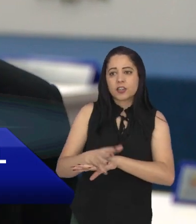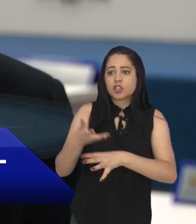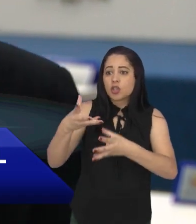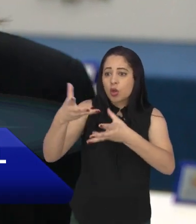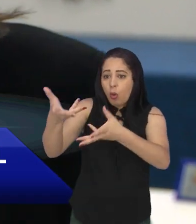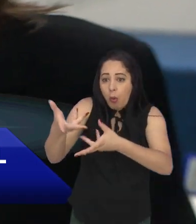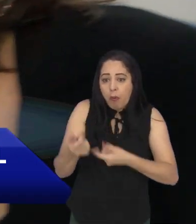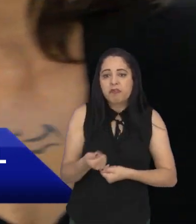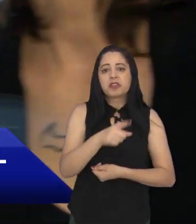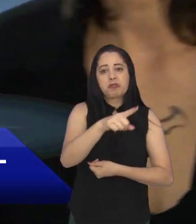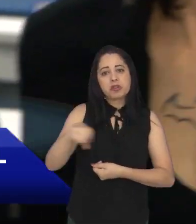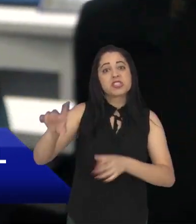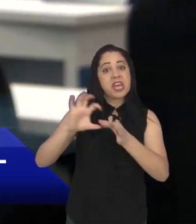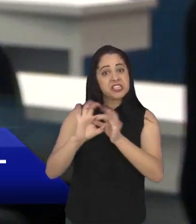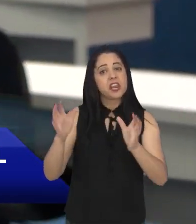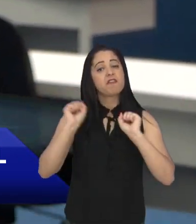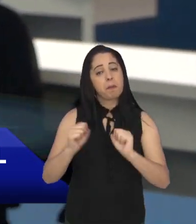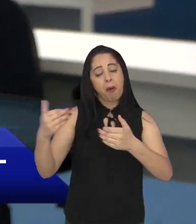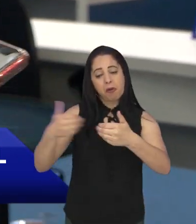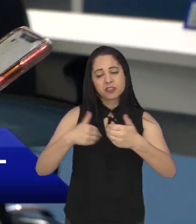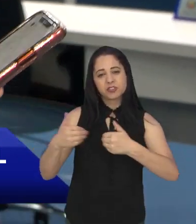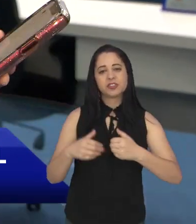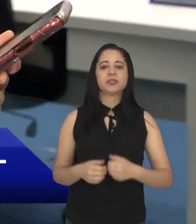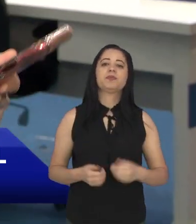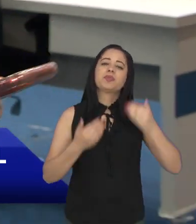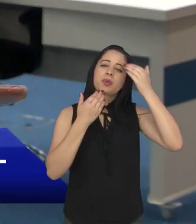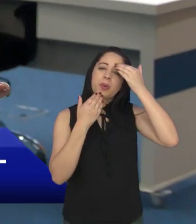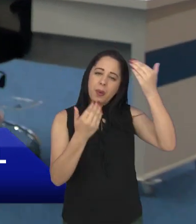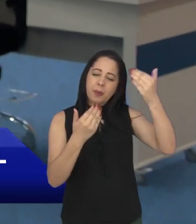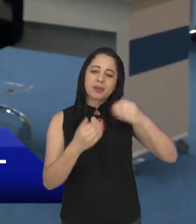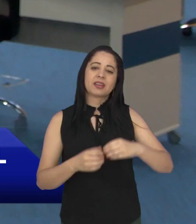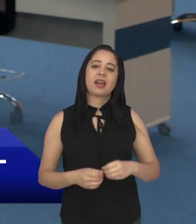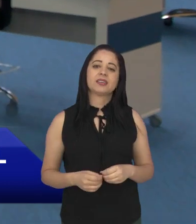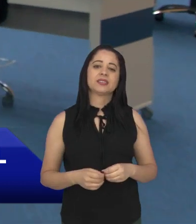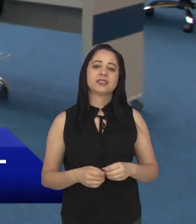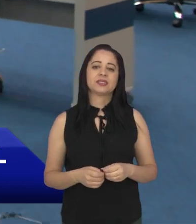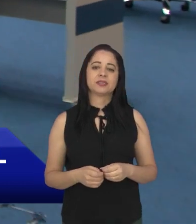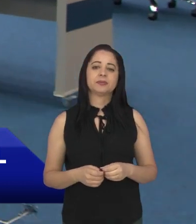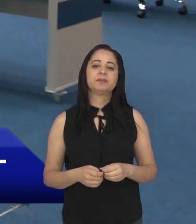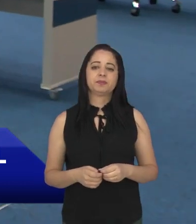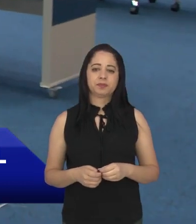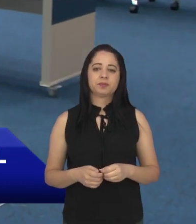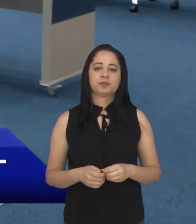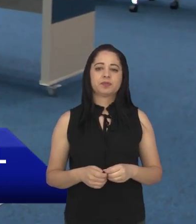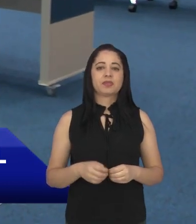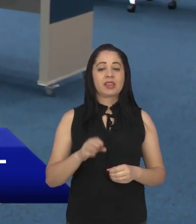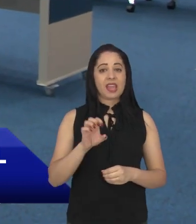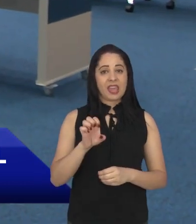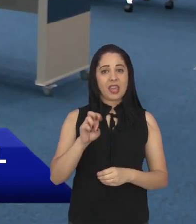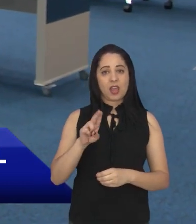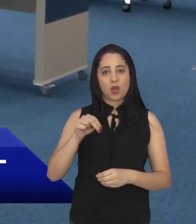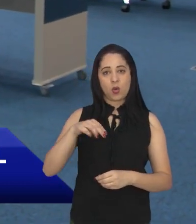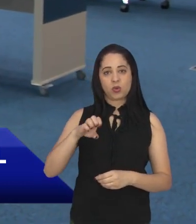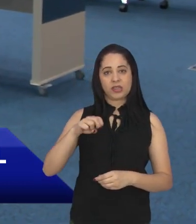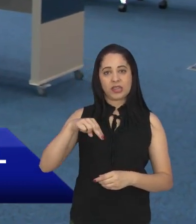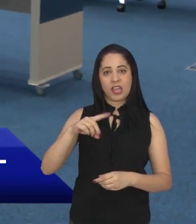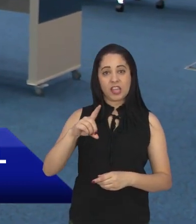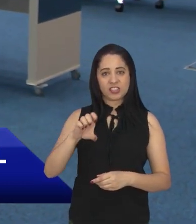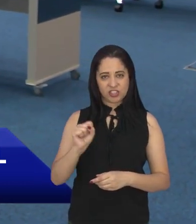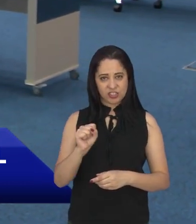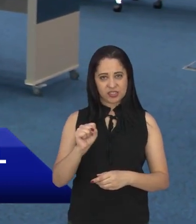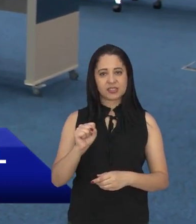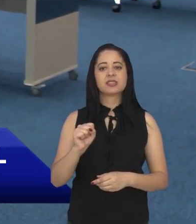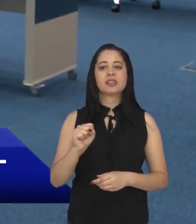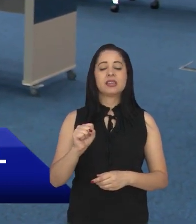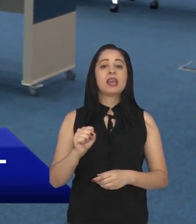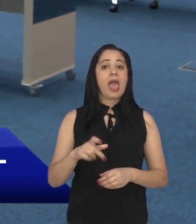convidados. Muito obrigada, Bárbara, pelas informações. E agora para a gente fechar então com a Eunendes, ela que é presidente